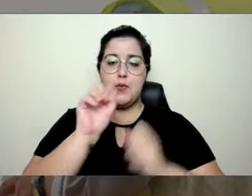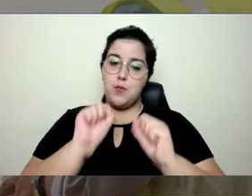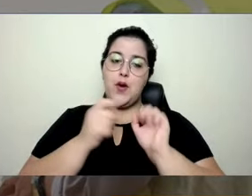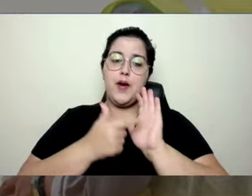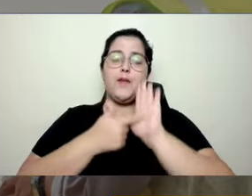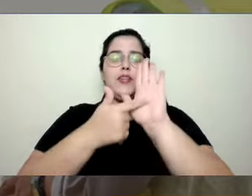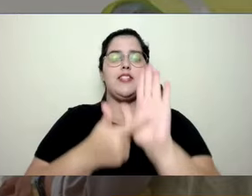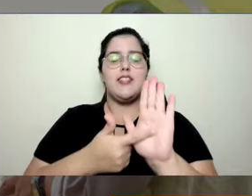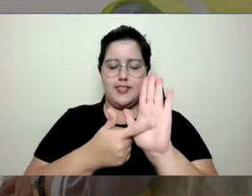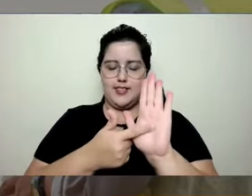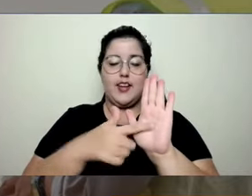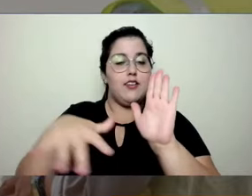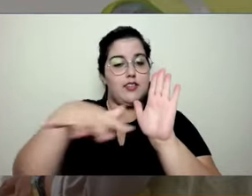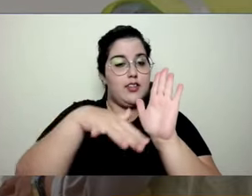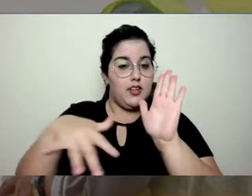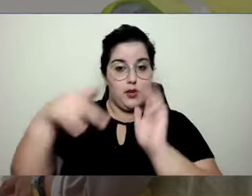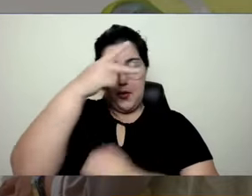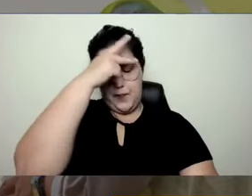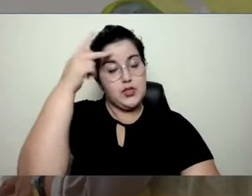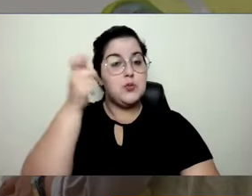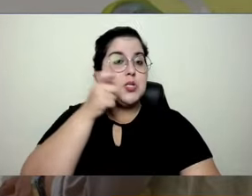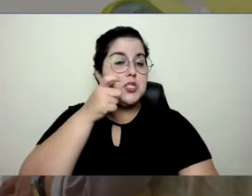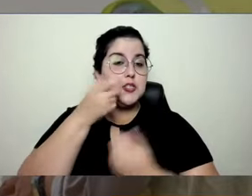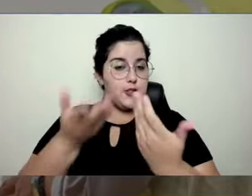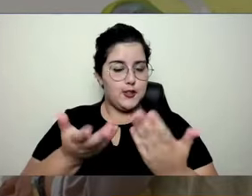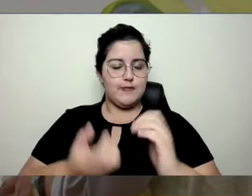para essa galera que está nos assistindo.